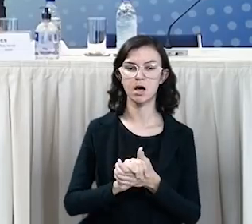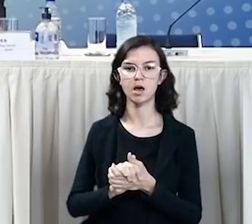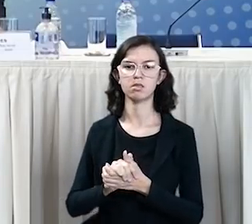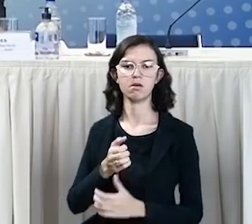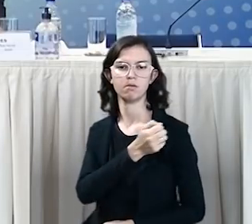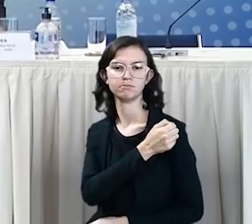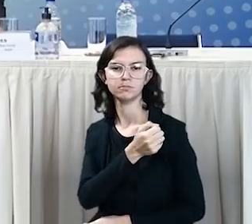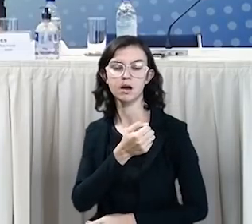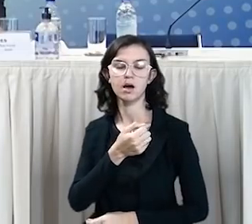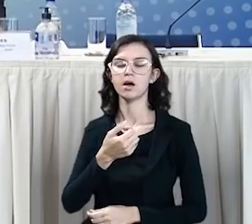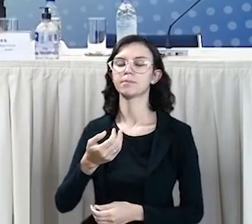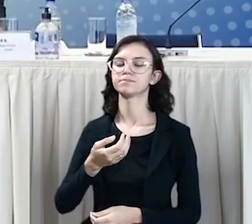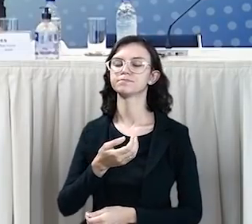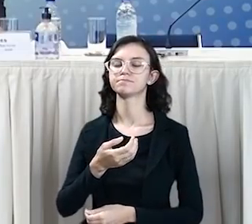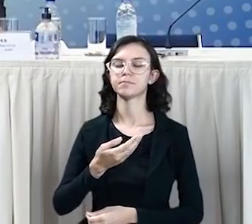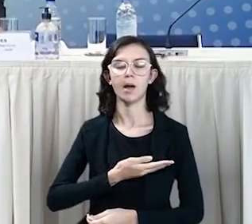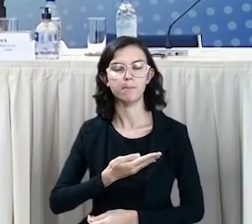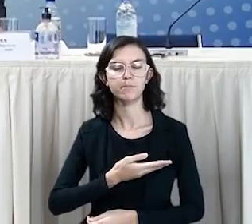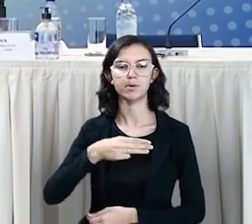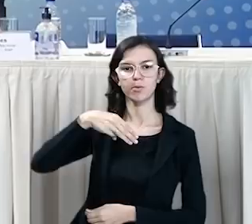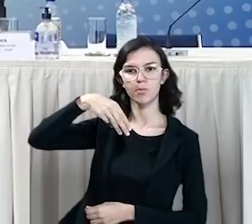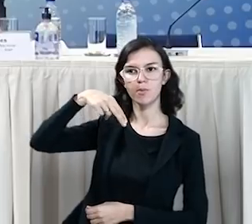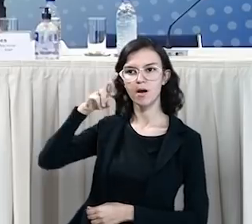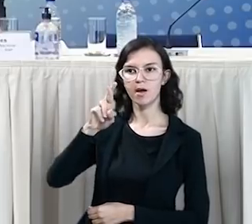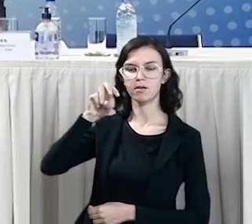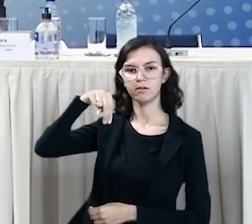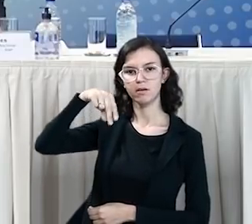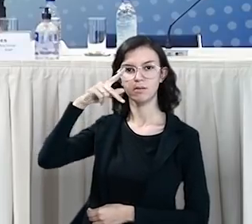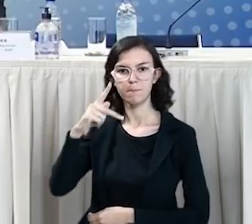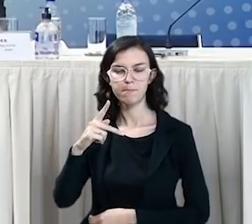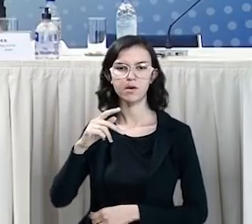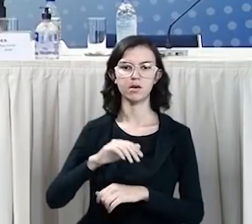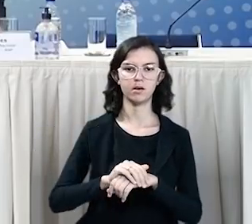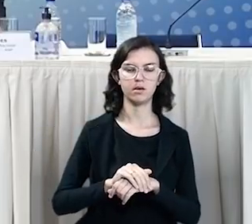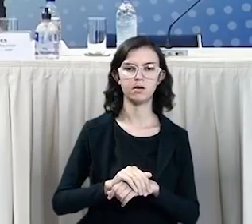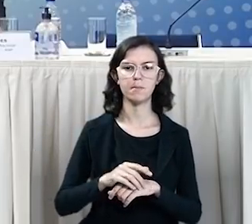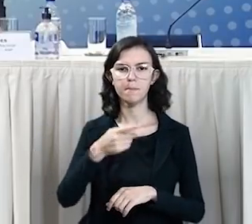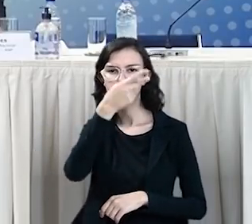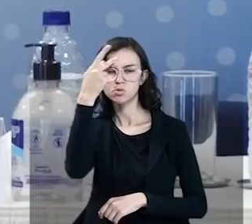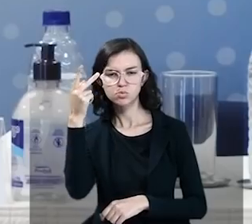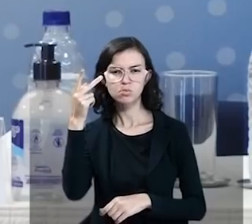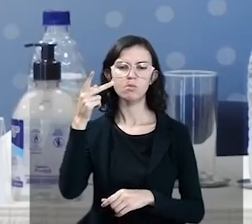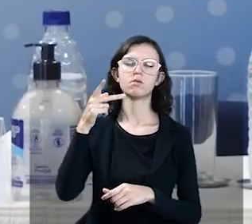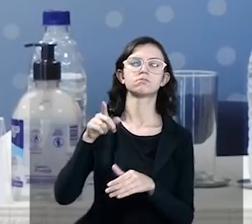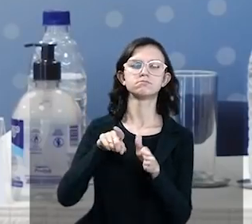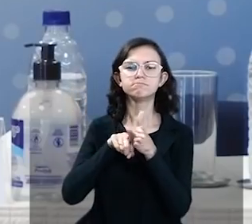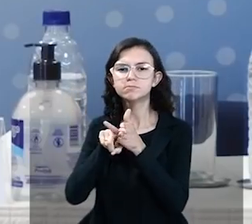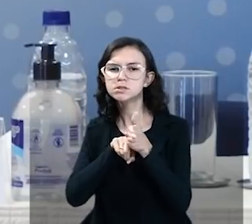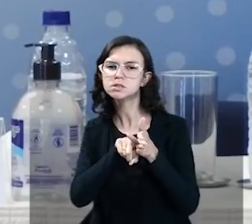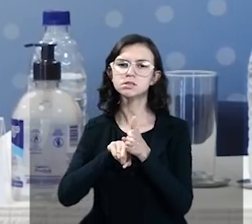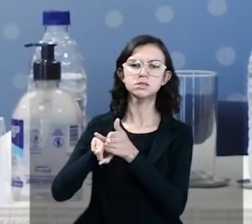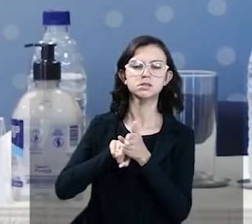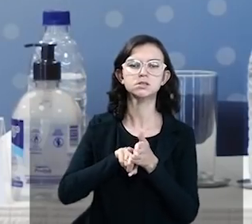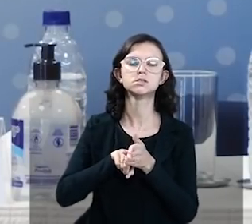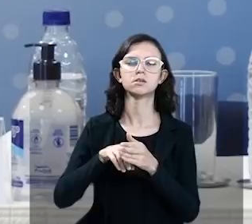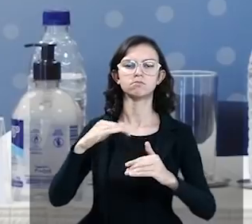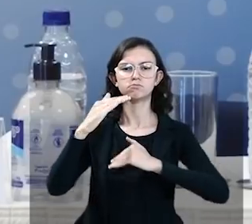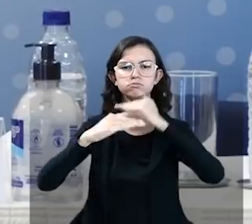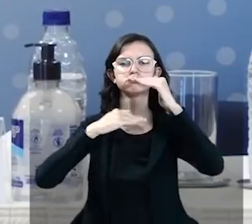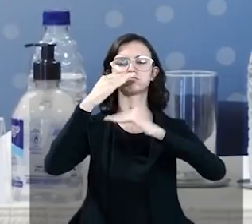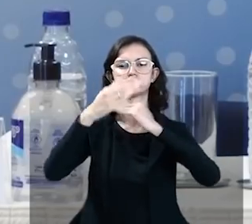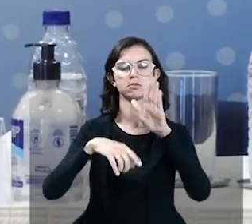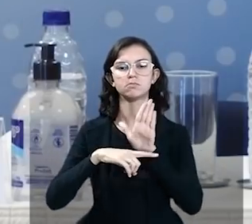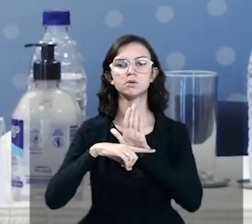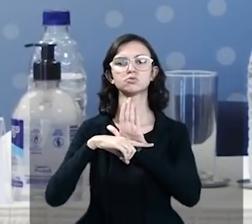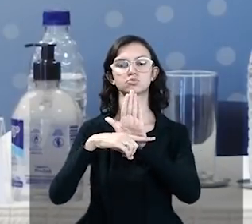Agradecer aos meus colegas da RNP, da área de serviços, Antônio Carlos, Marcelino, da diretoria de pesquisa e desenvolvimento, a